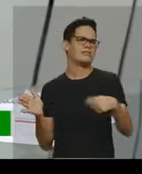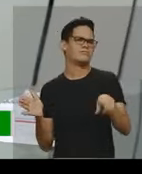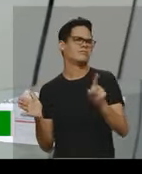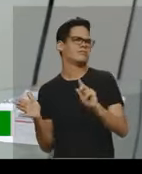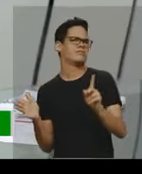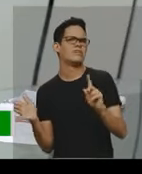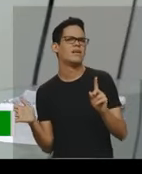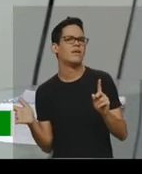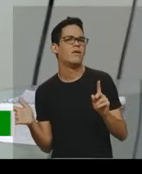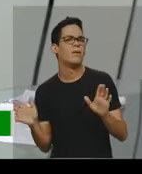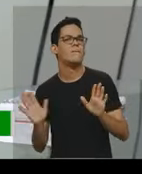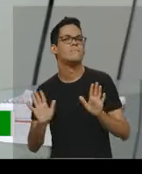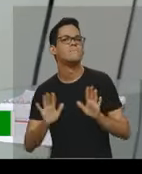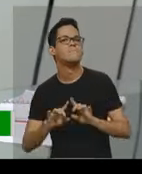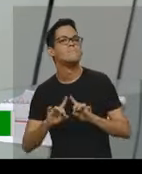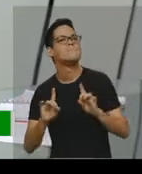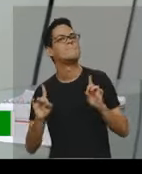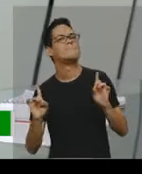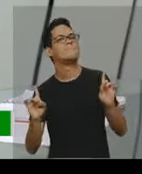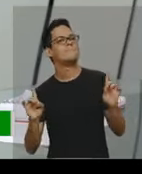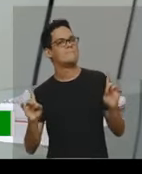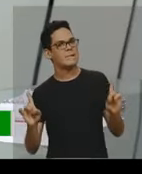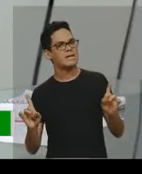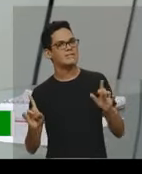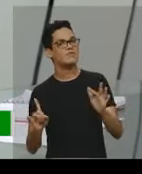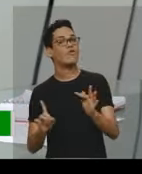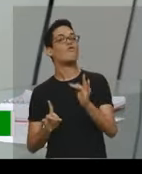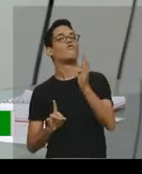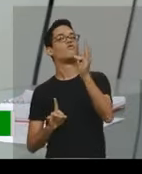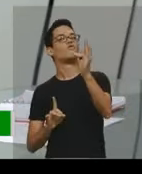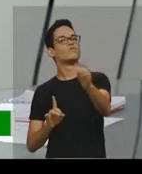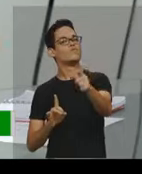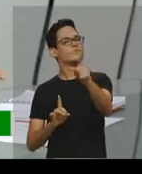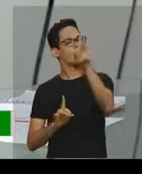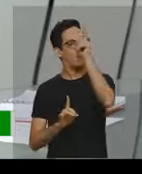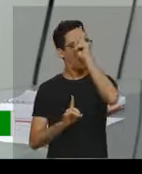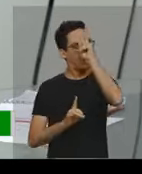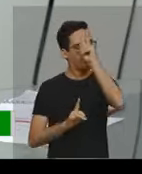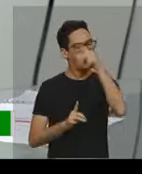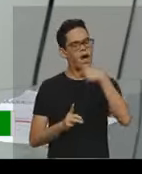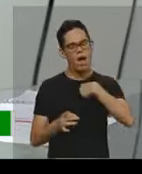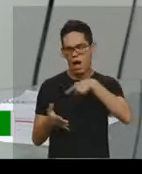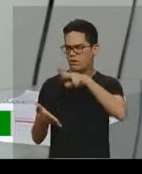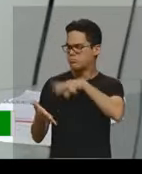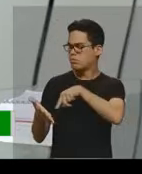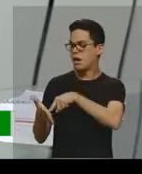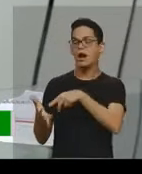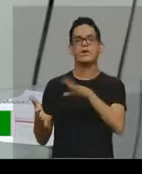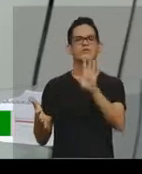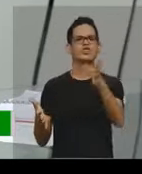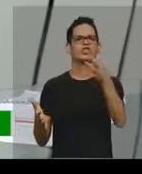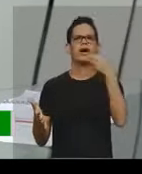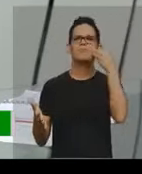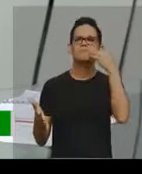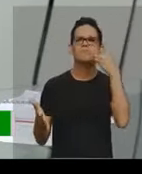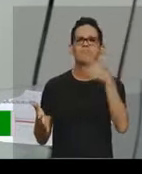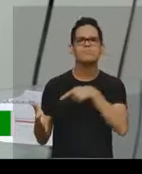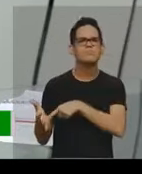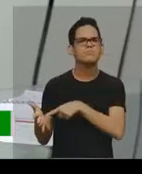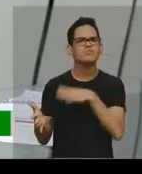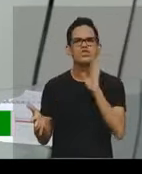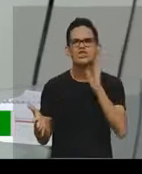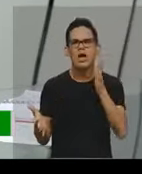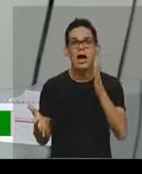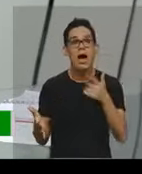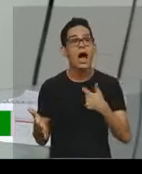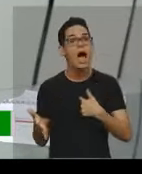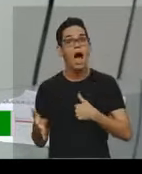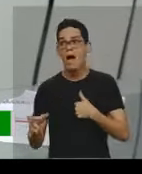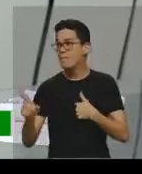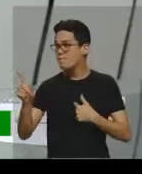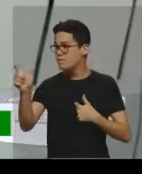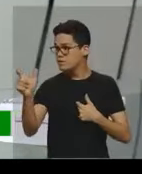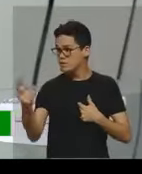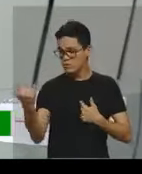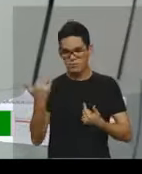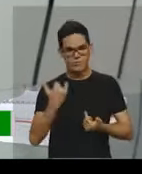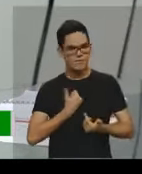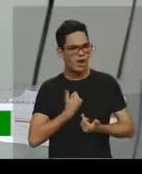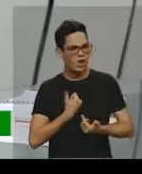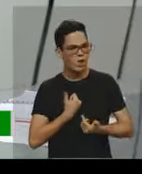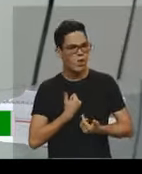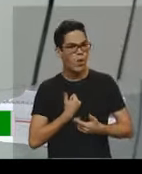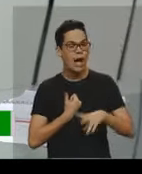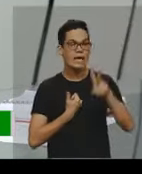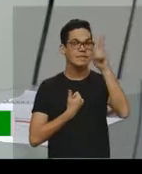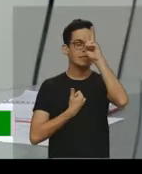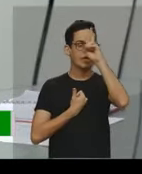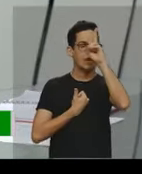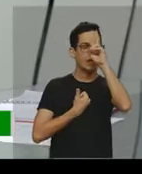importância nenhuma para você, mas lá na frente você vai lembrar, eu li sobre isso, nossa, fulano de tal falou isso, e você lembra de